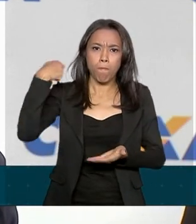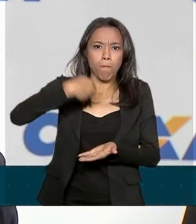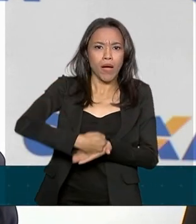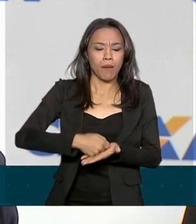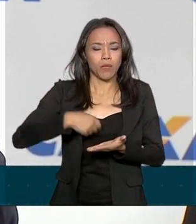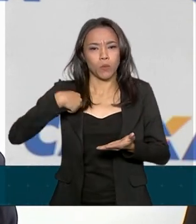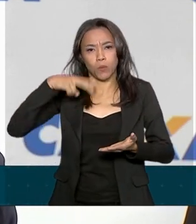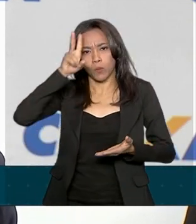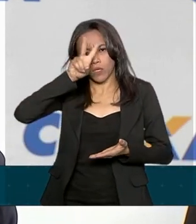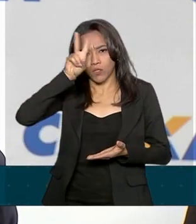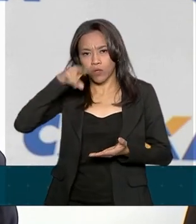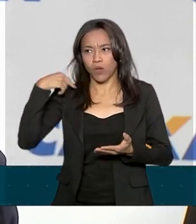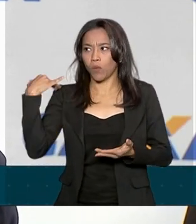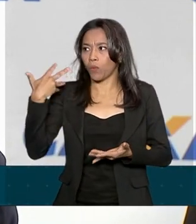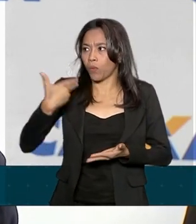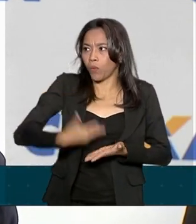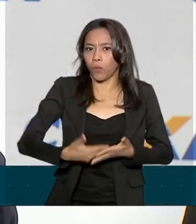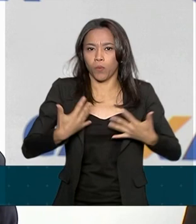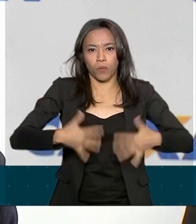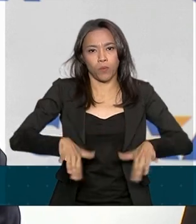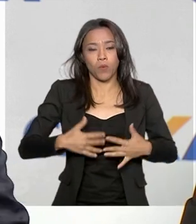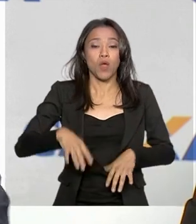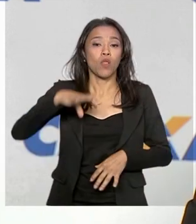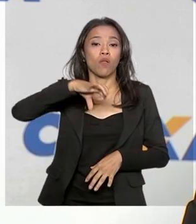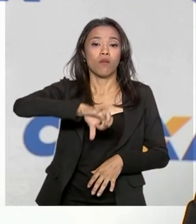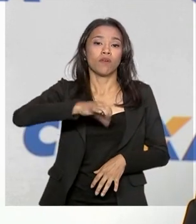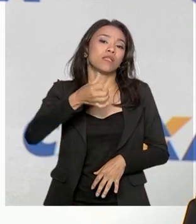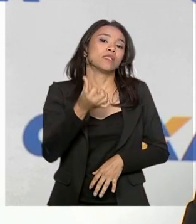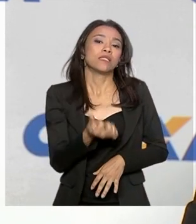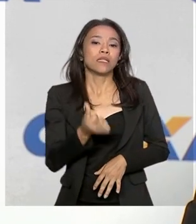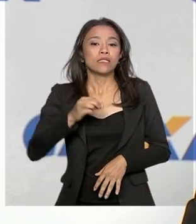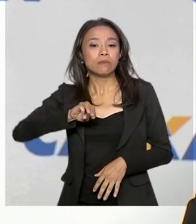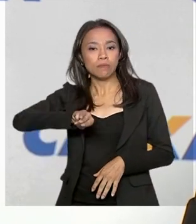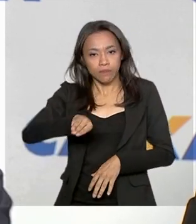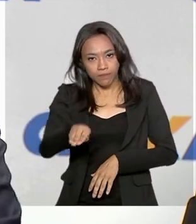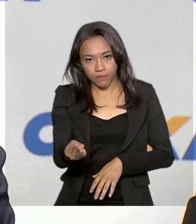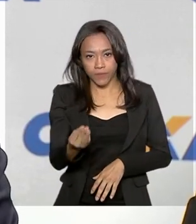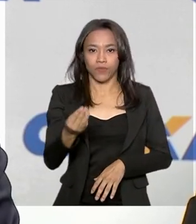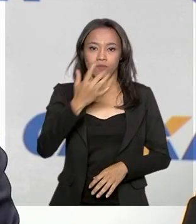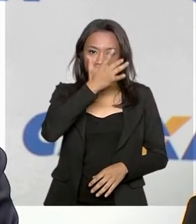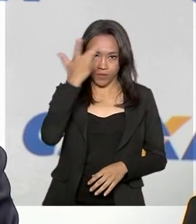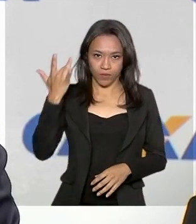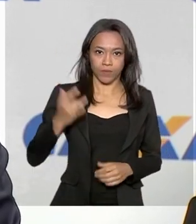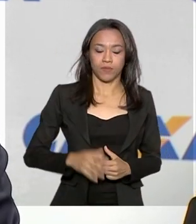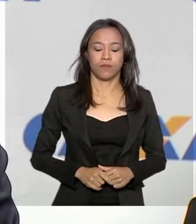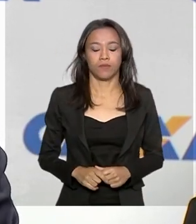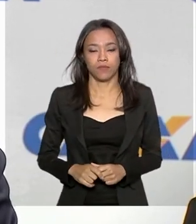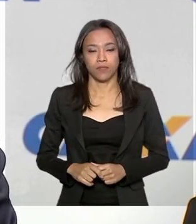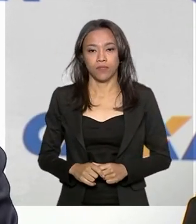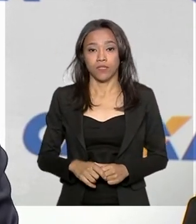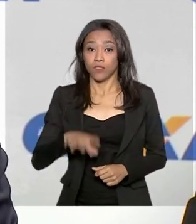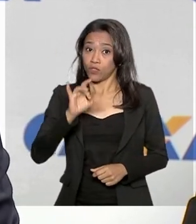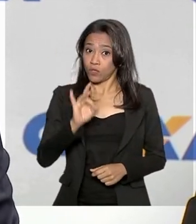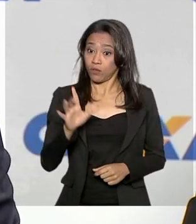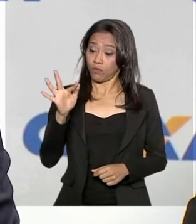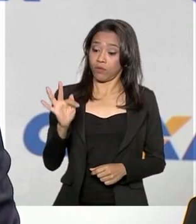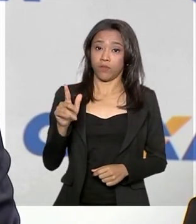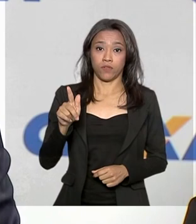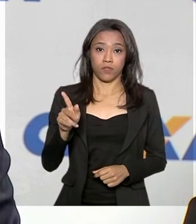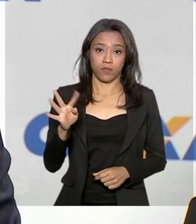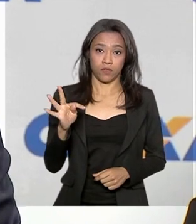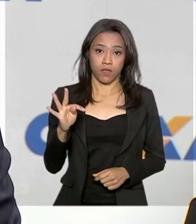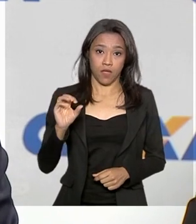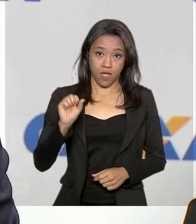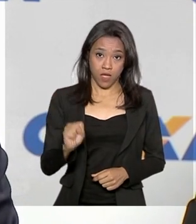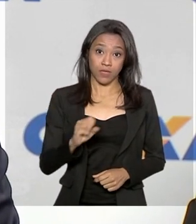FGTS e PIS. São 96 milhões de pessoas só no FGTS, 10